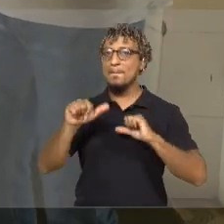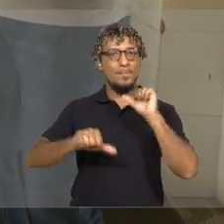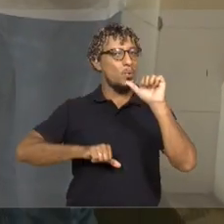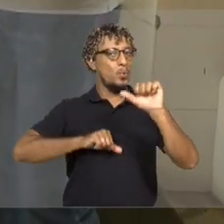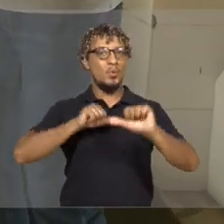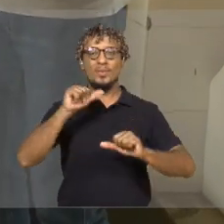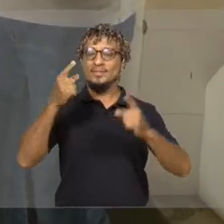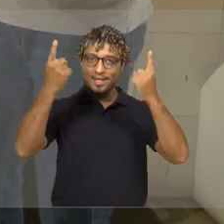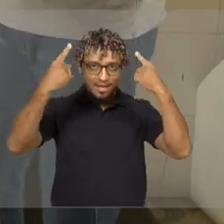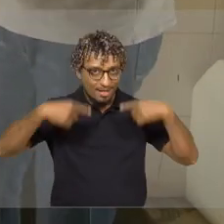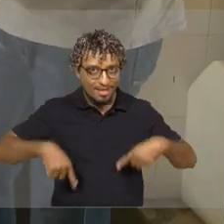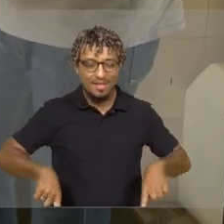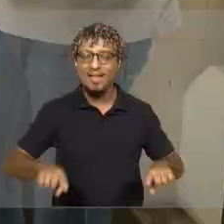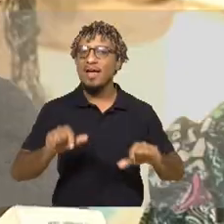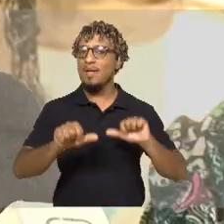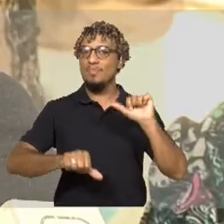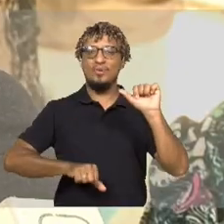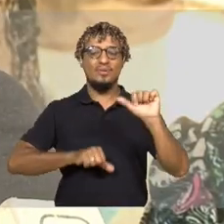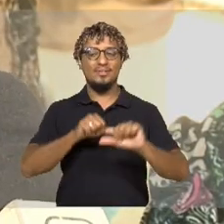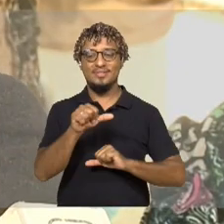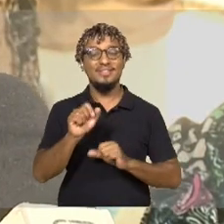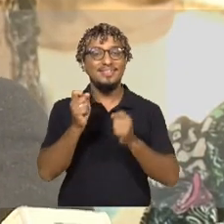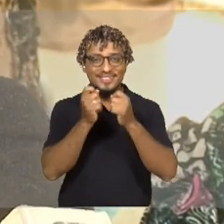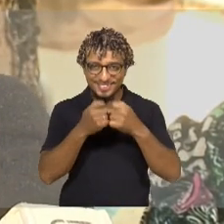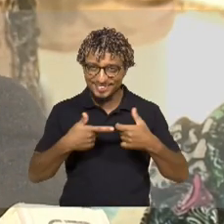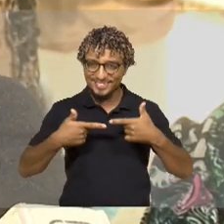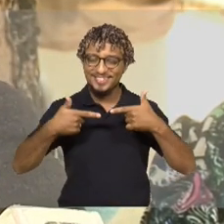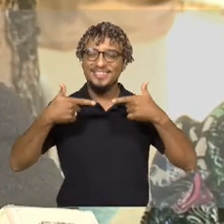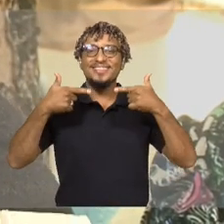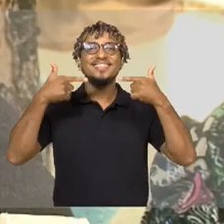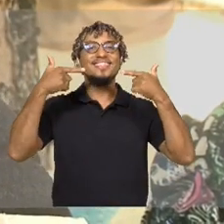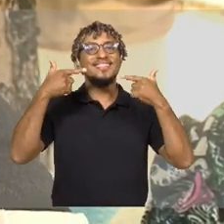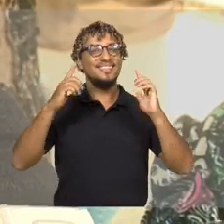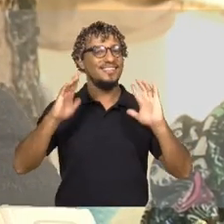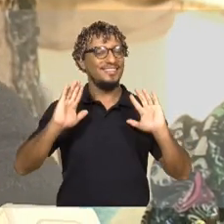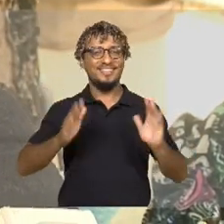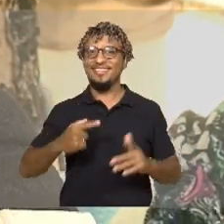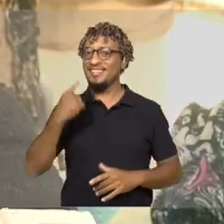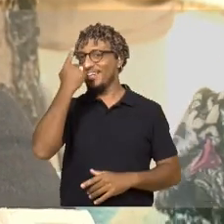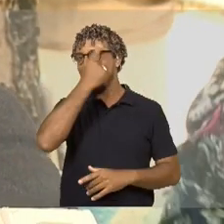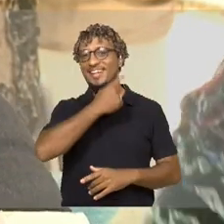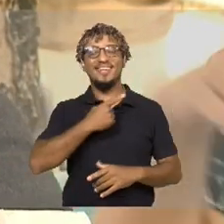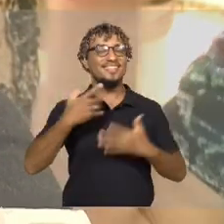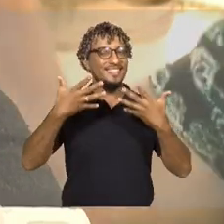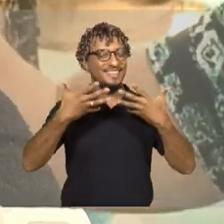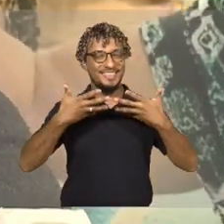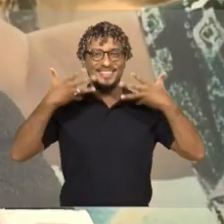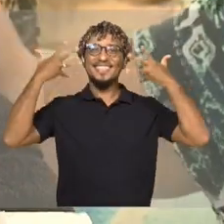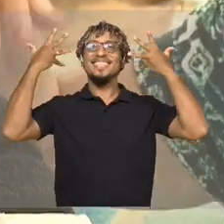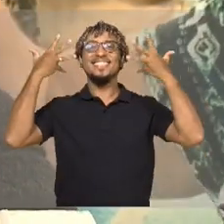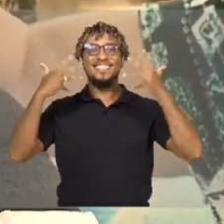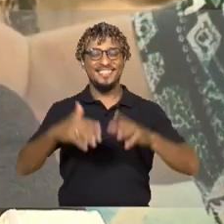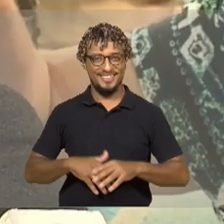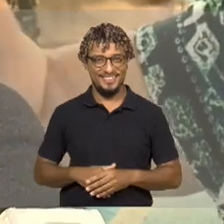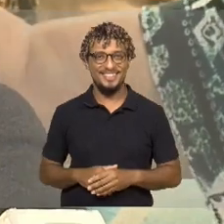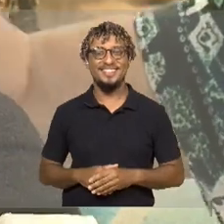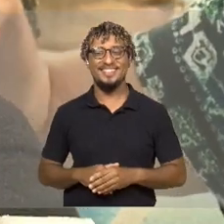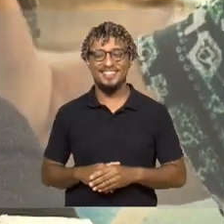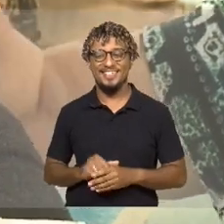face mudava e o sorriso logo tomava de conta da face de cada idoso.